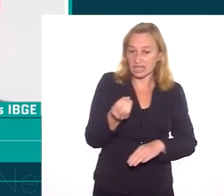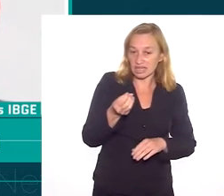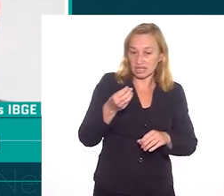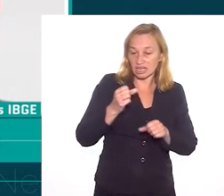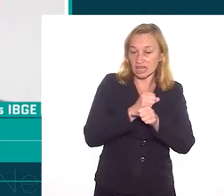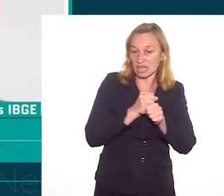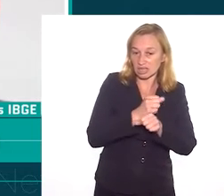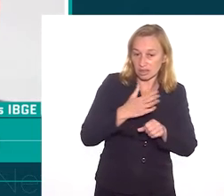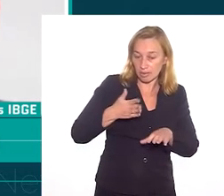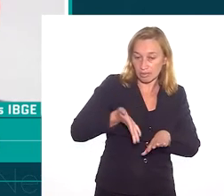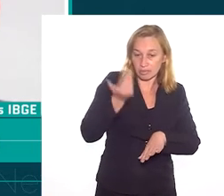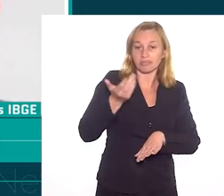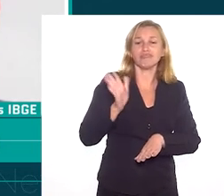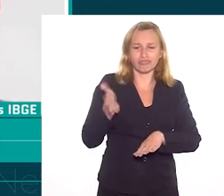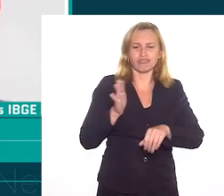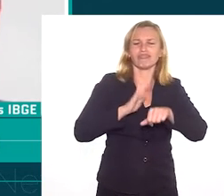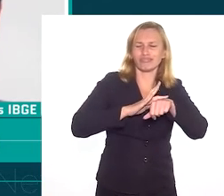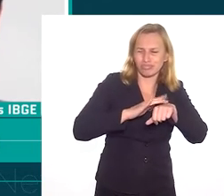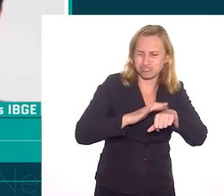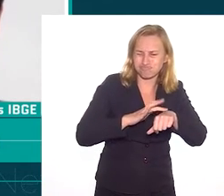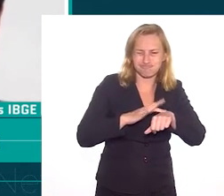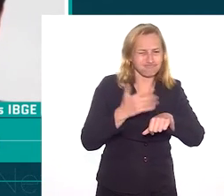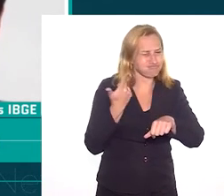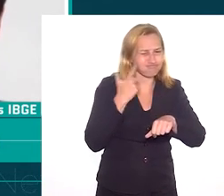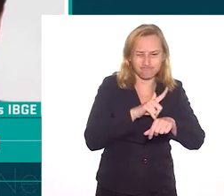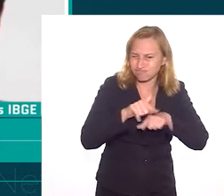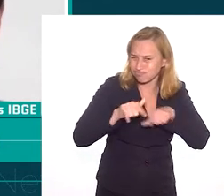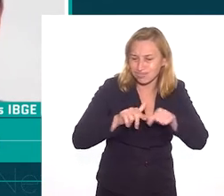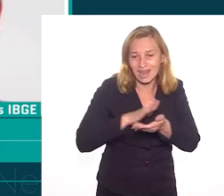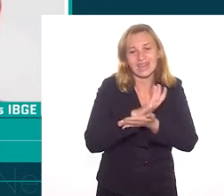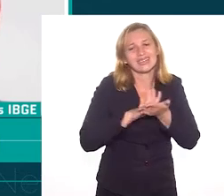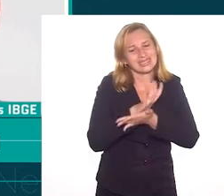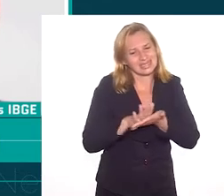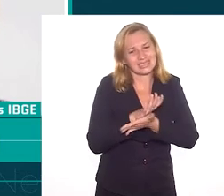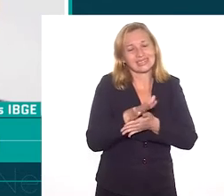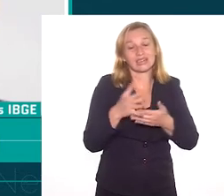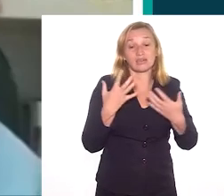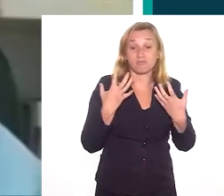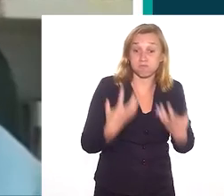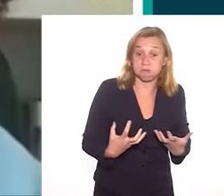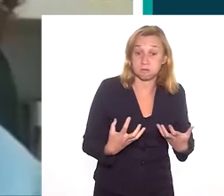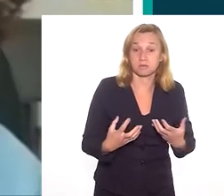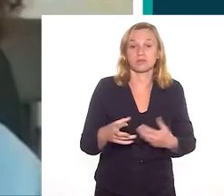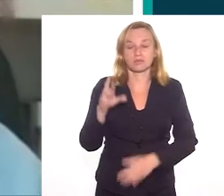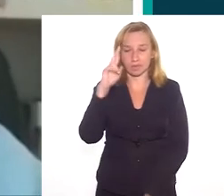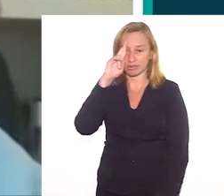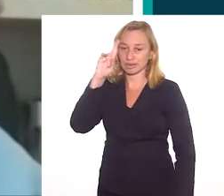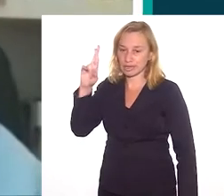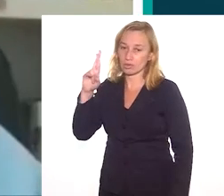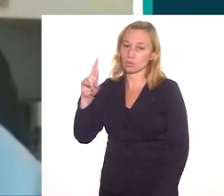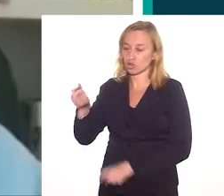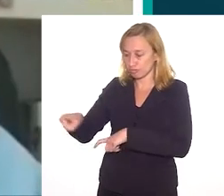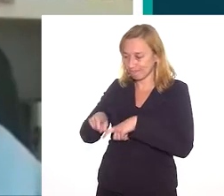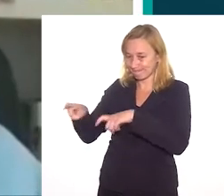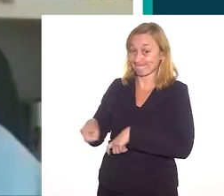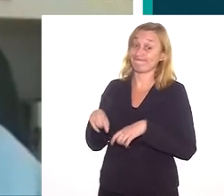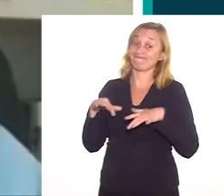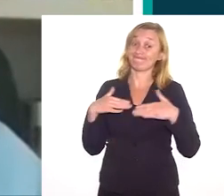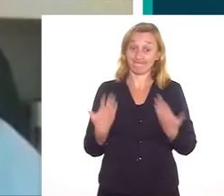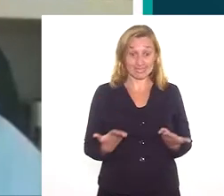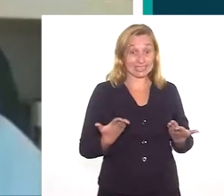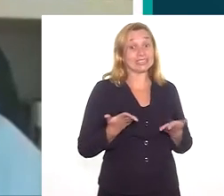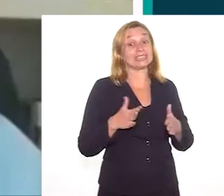estavam muito doentes, com algumas moléstias, impossibilitados para o trabalho. Na verdade, era um grande fardo para os seus